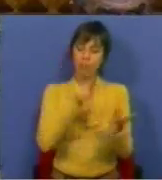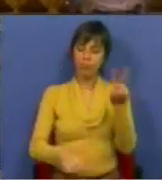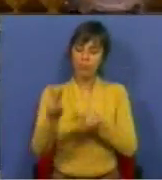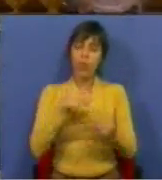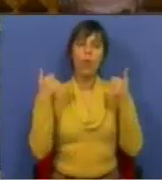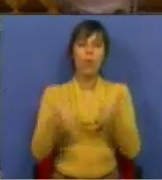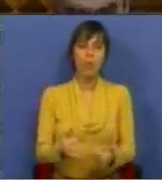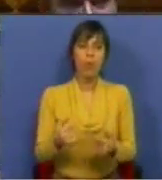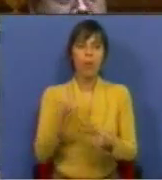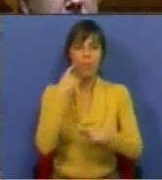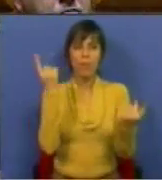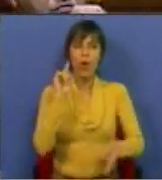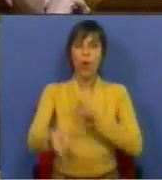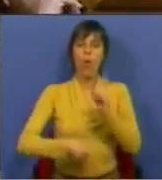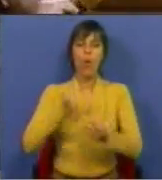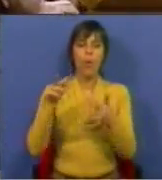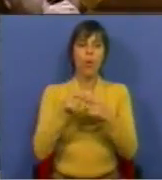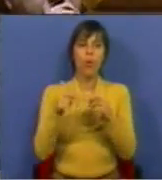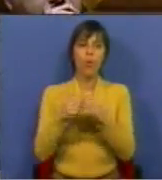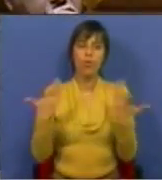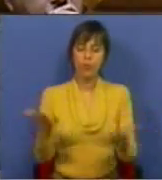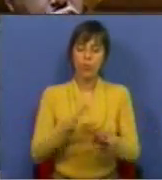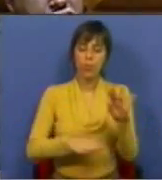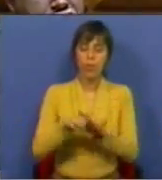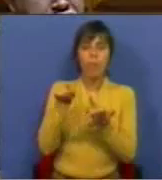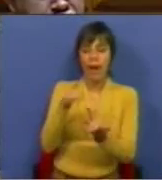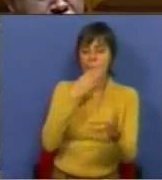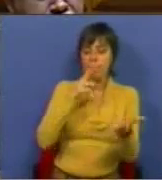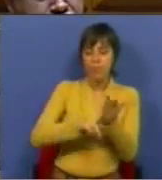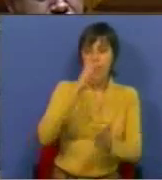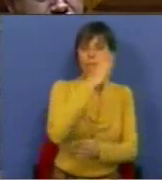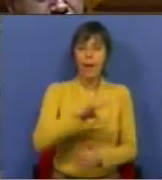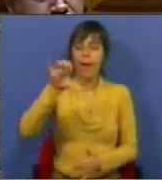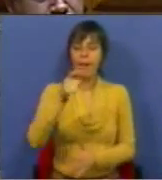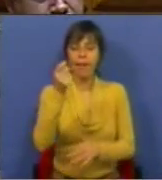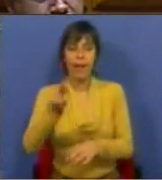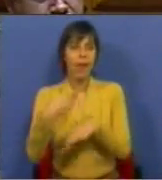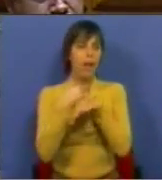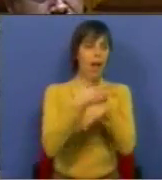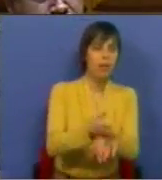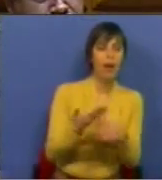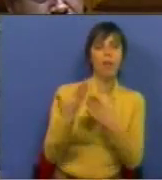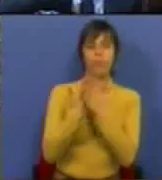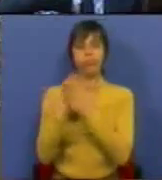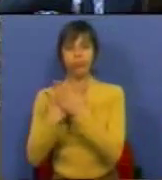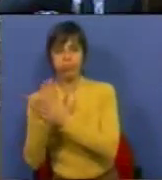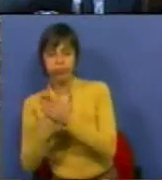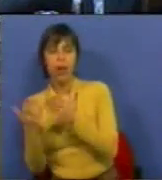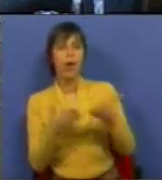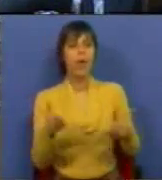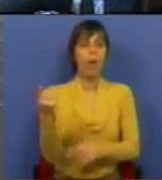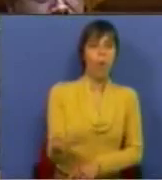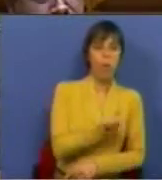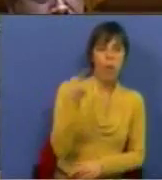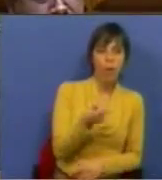porque traz ao de cima aqueles que têm sido os problemas da execução do CREAN. É os atrasos, é a burocracia, são os caminhos